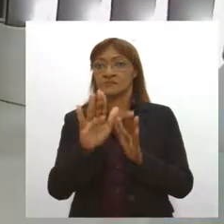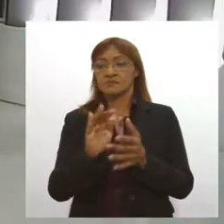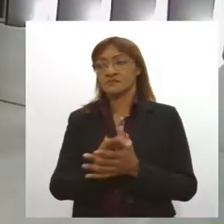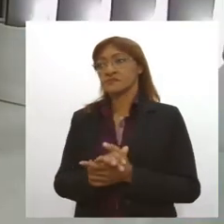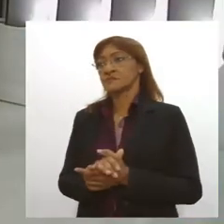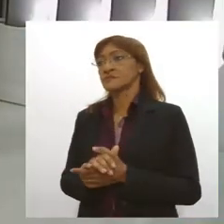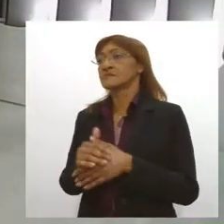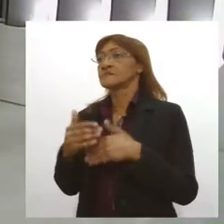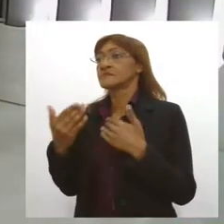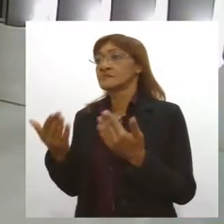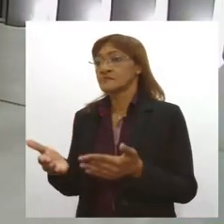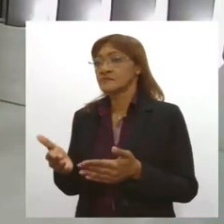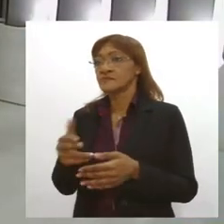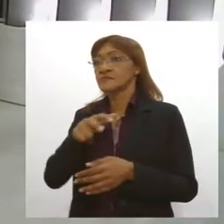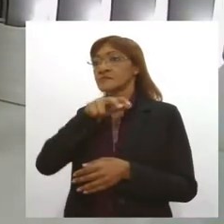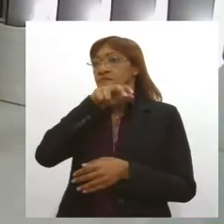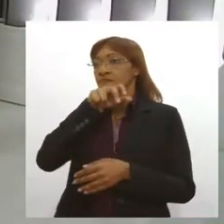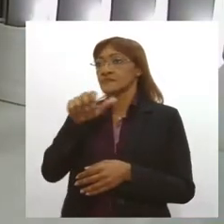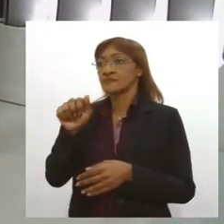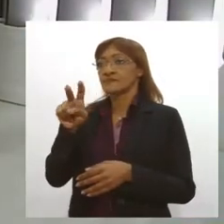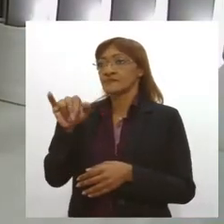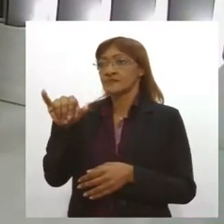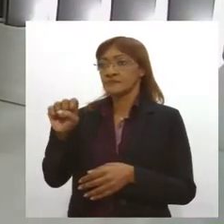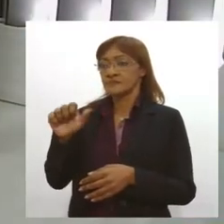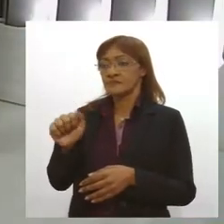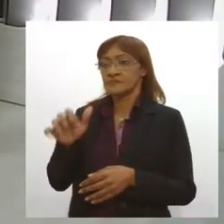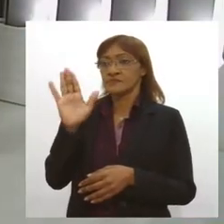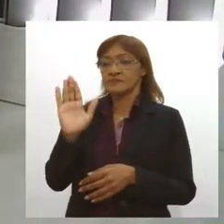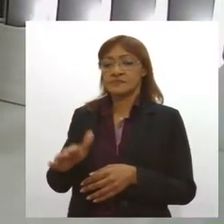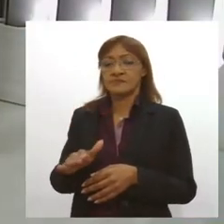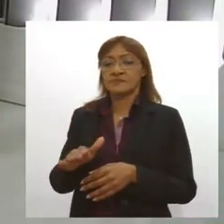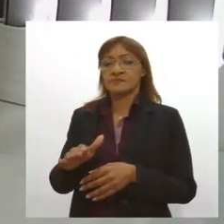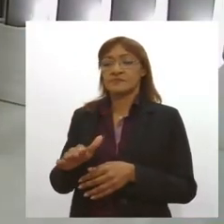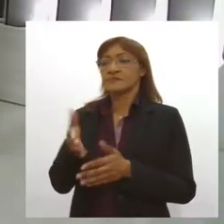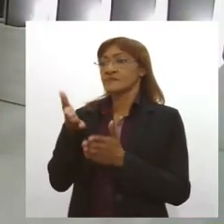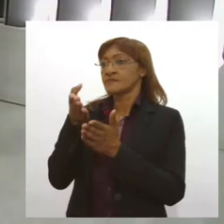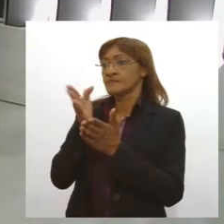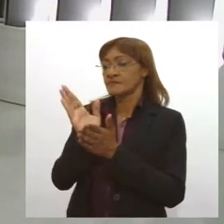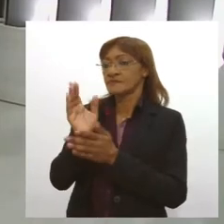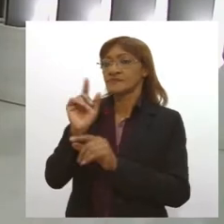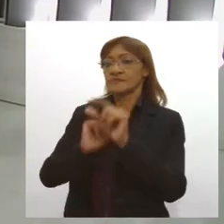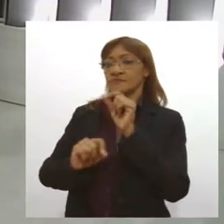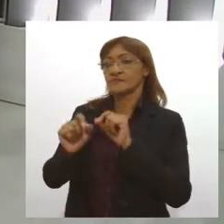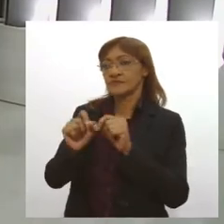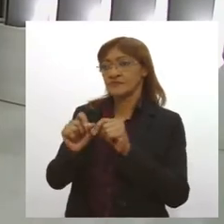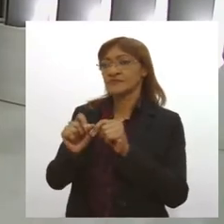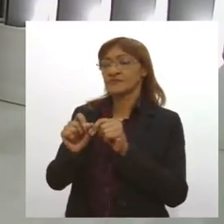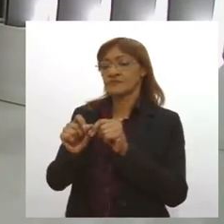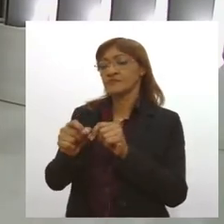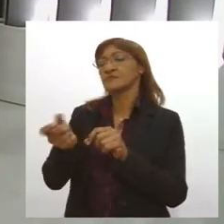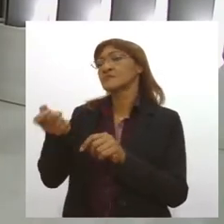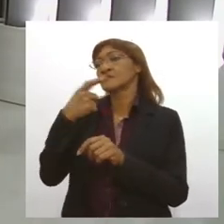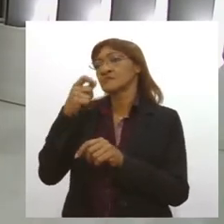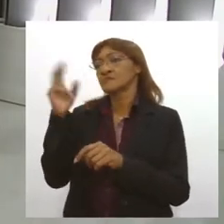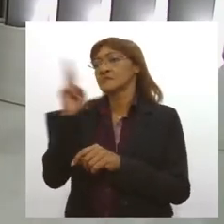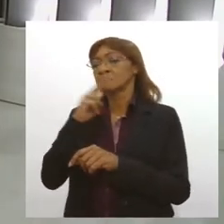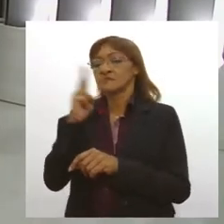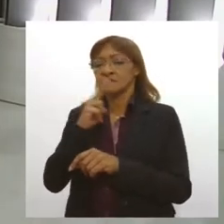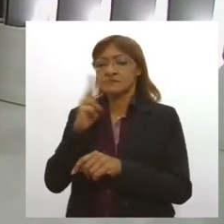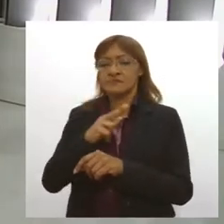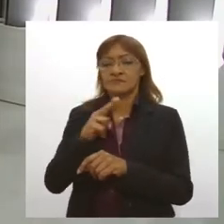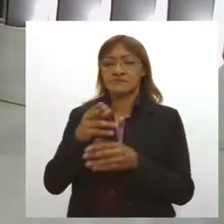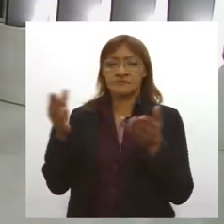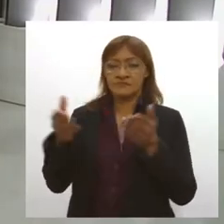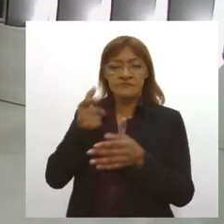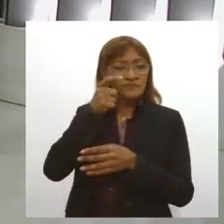E a Anvisa, né? Aprovou um prazo de validade de dois meses para esse medicamento, né? Por se tratar de um uso emergencial. Para quem está assistindo,